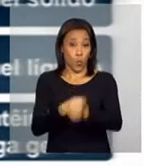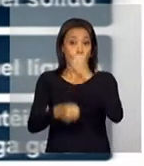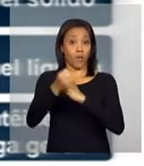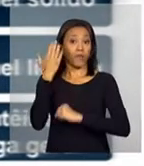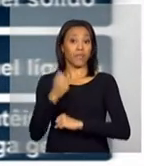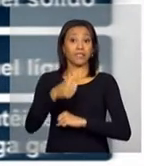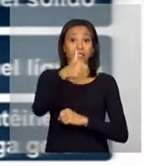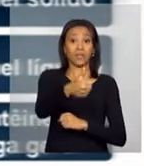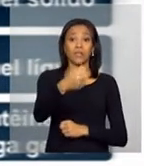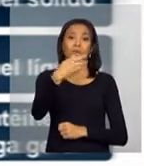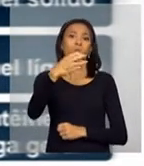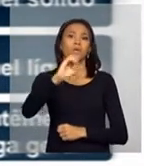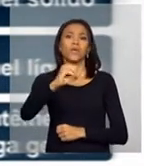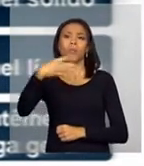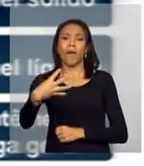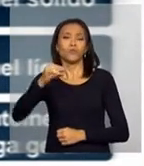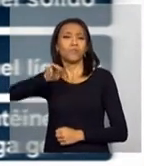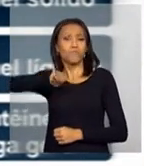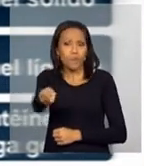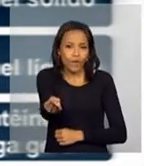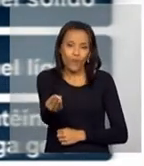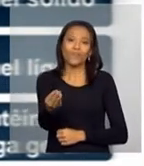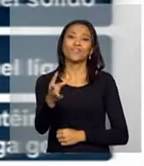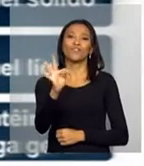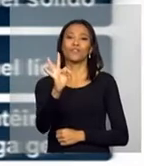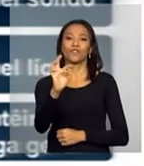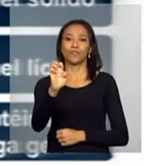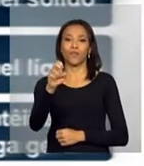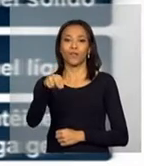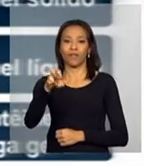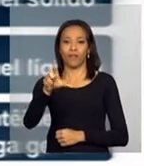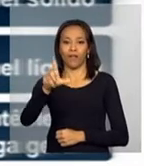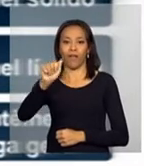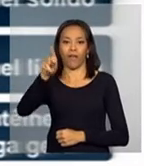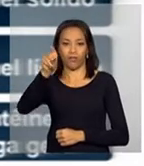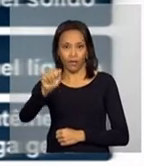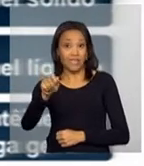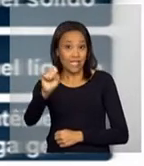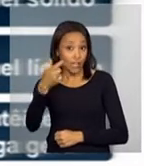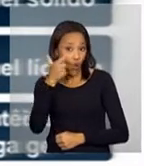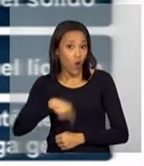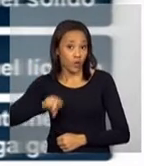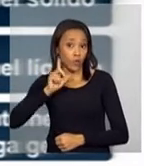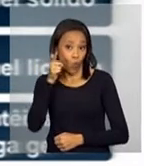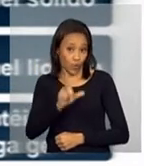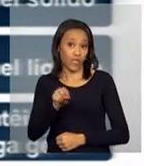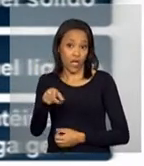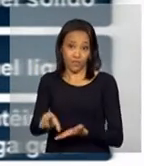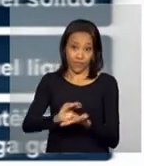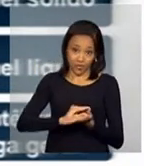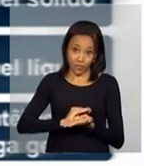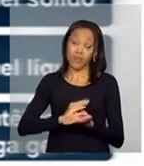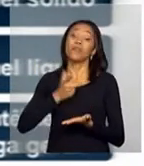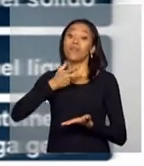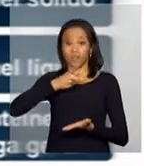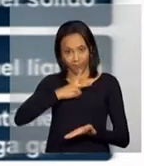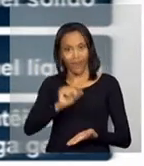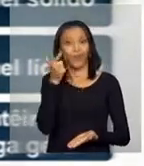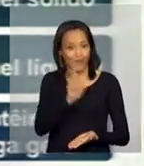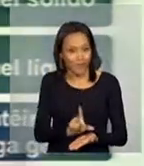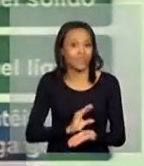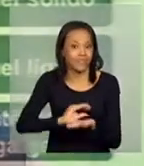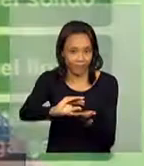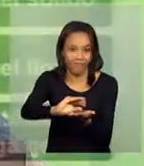104 milhões de toneladas. E se a gente conseguir esses investimentos, e vamos conseguir, nós teremos um